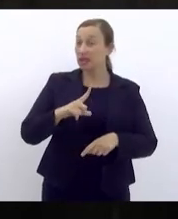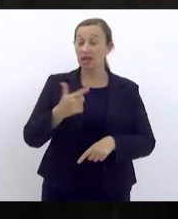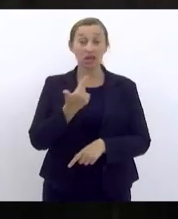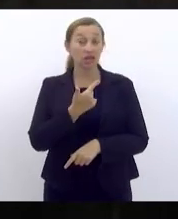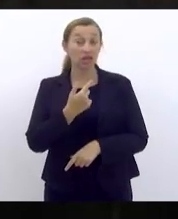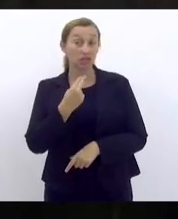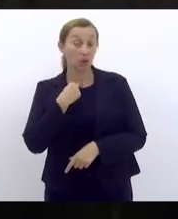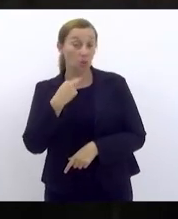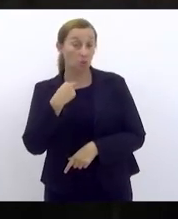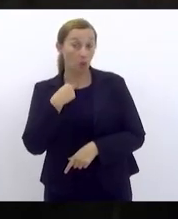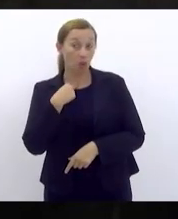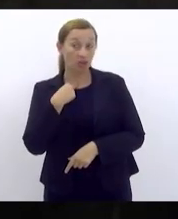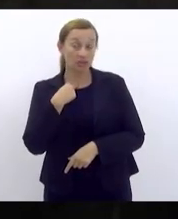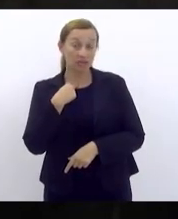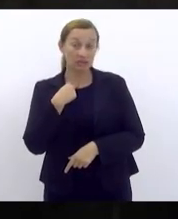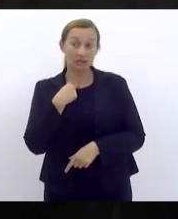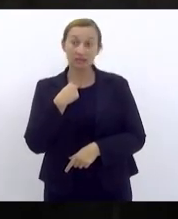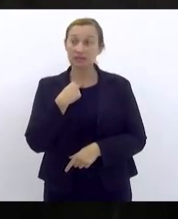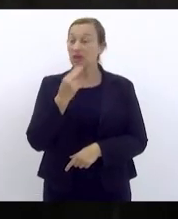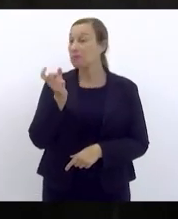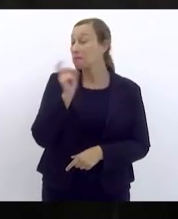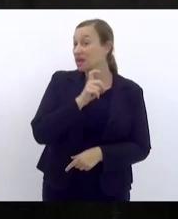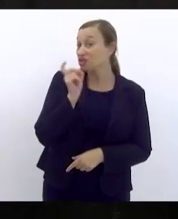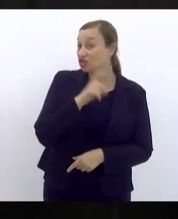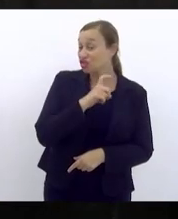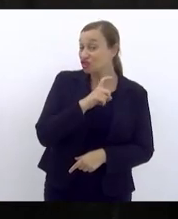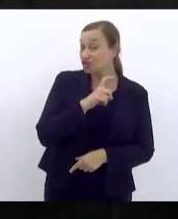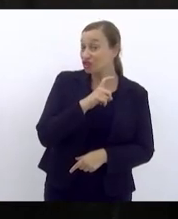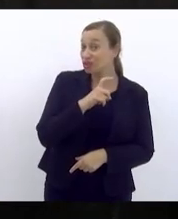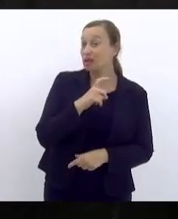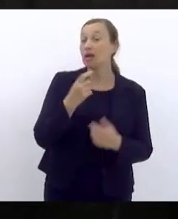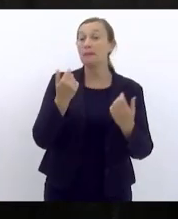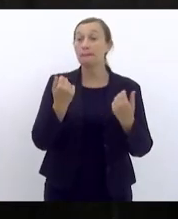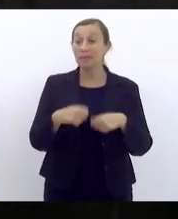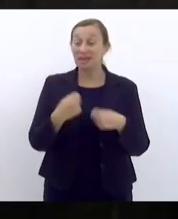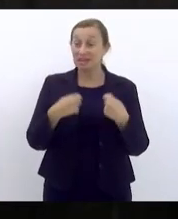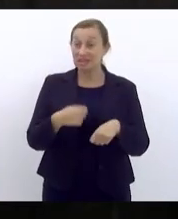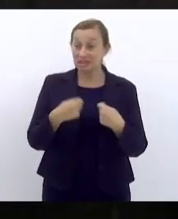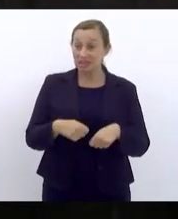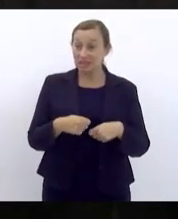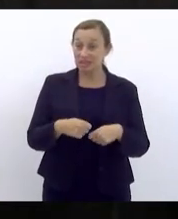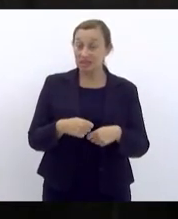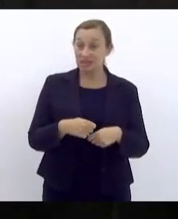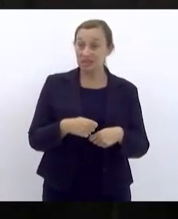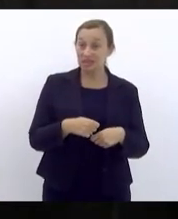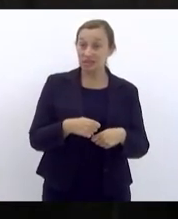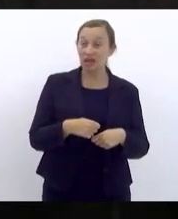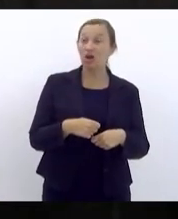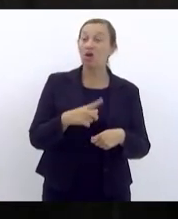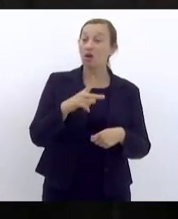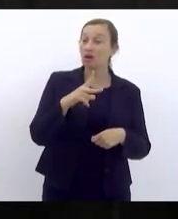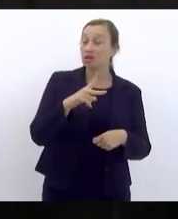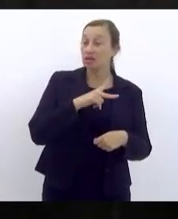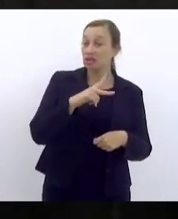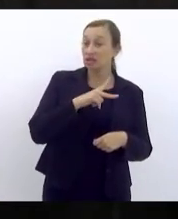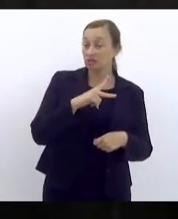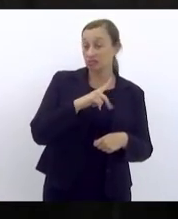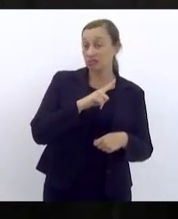amarras jamais deve bater em Chico e em Francisco